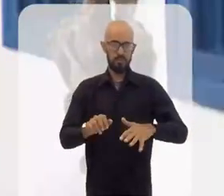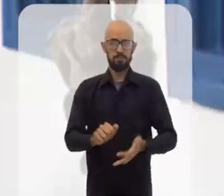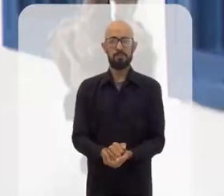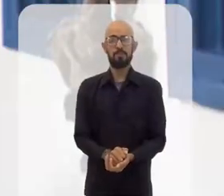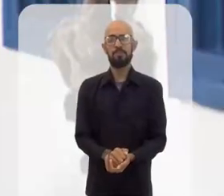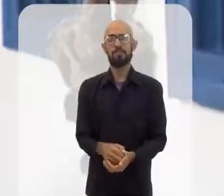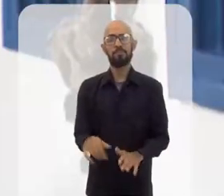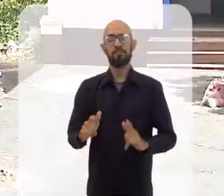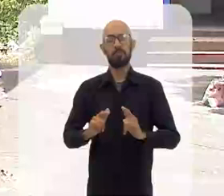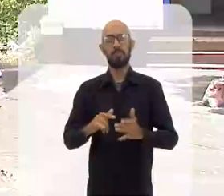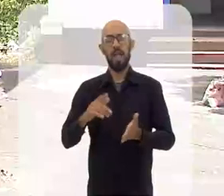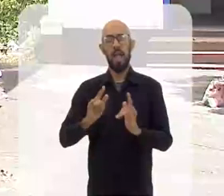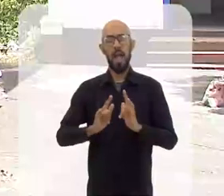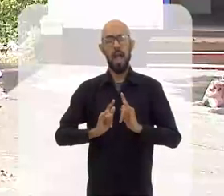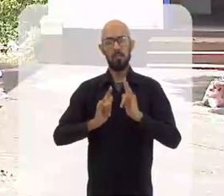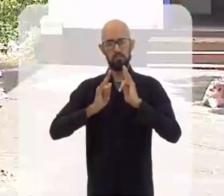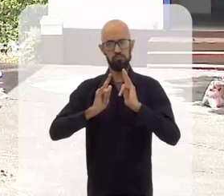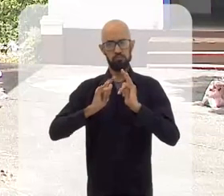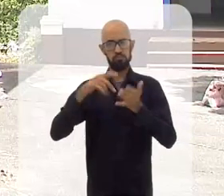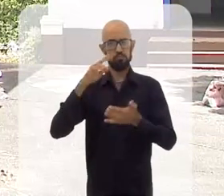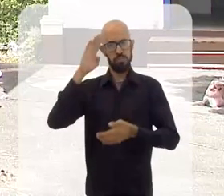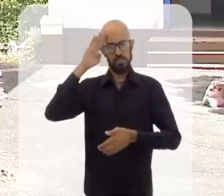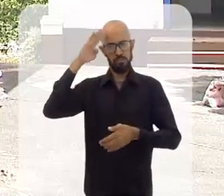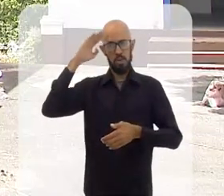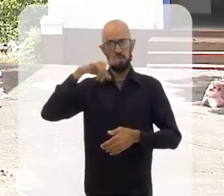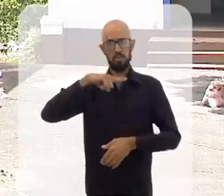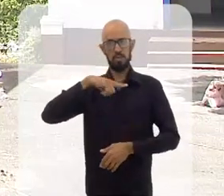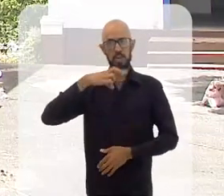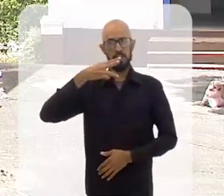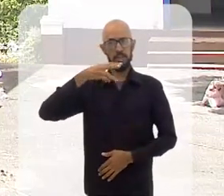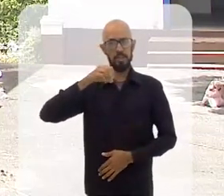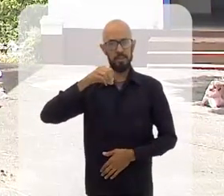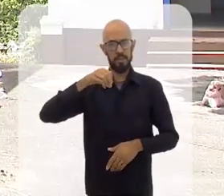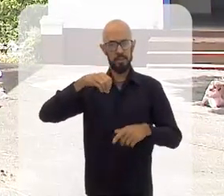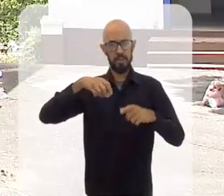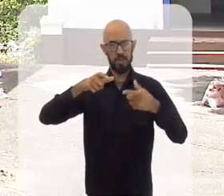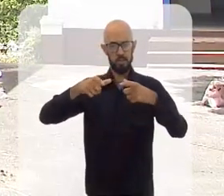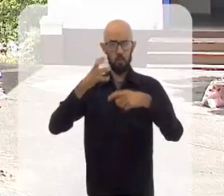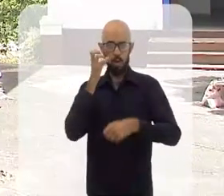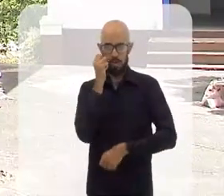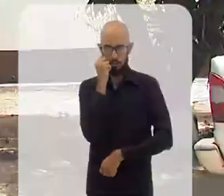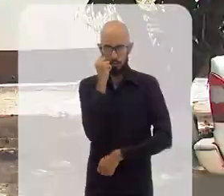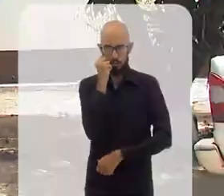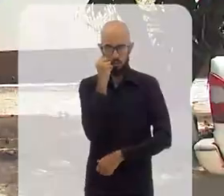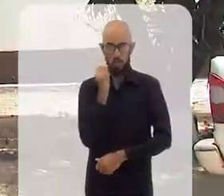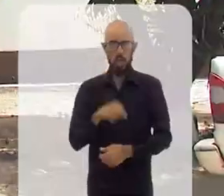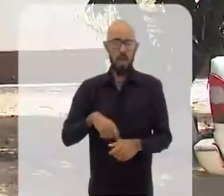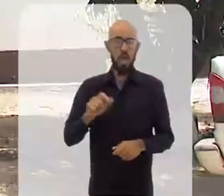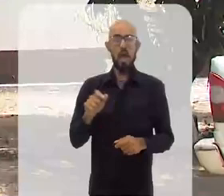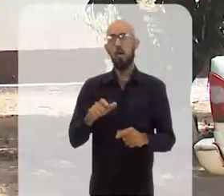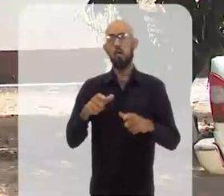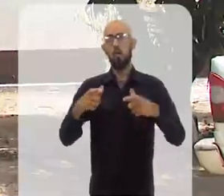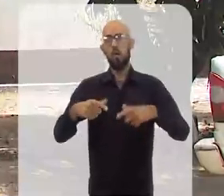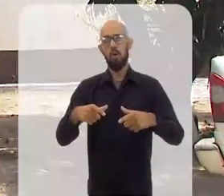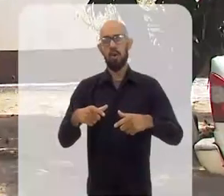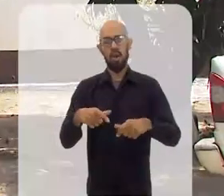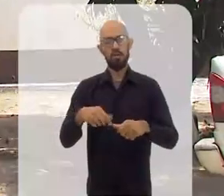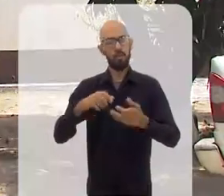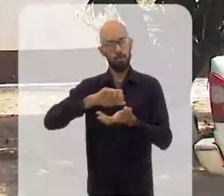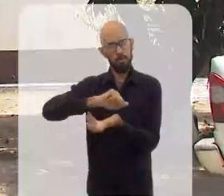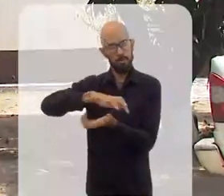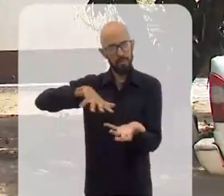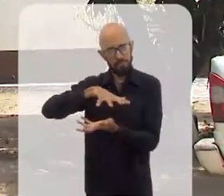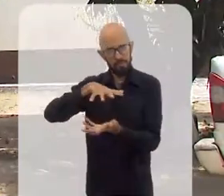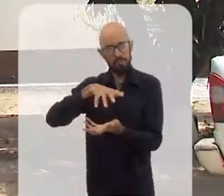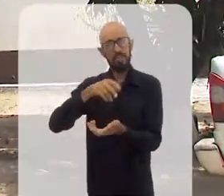trabalhar nesse sentido. A casa-sede tem 30 cômodos com móveis do estilo da época. A manutenção do velho casarão